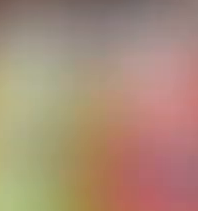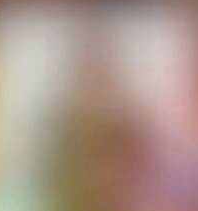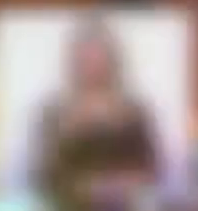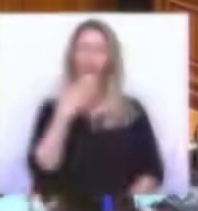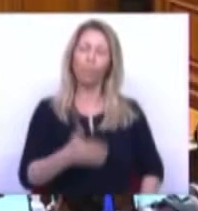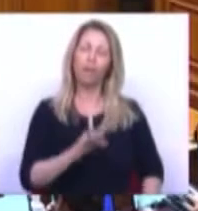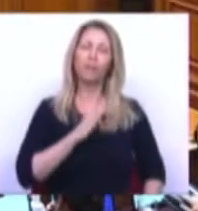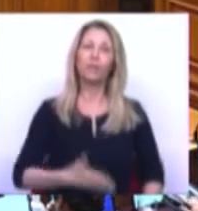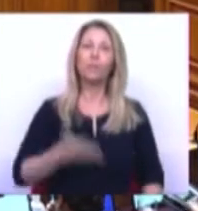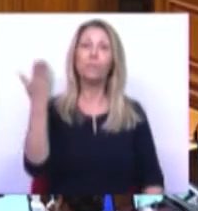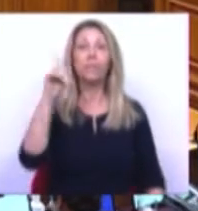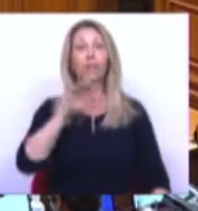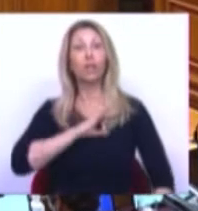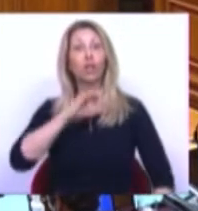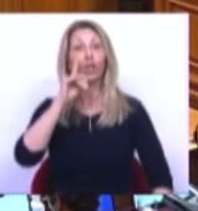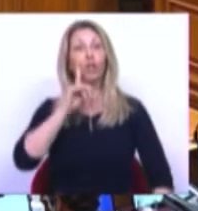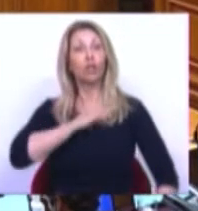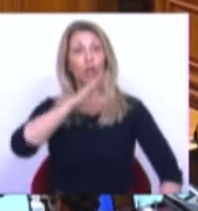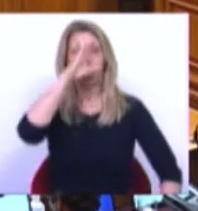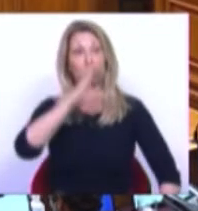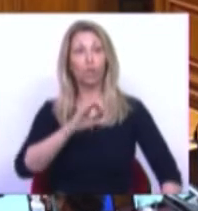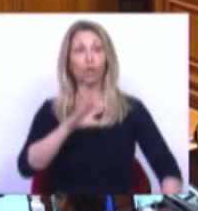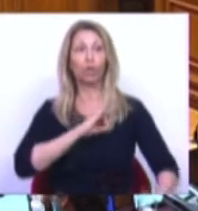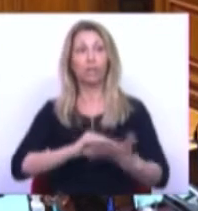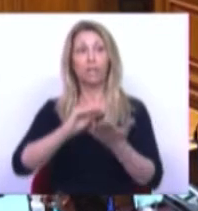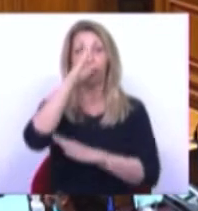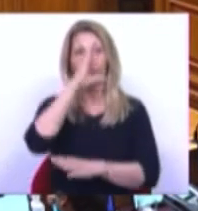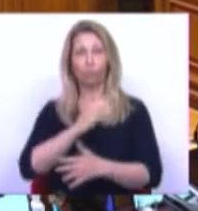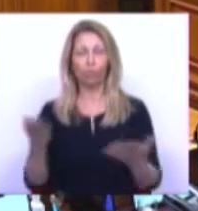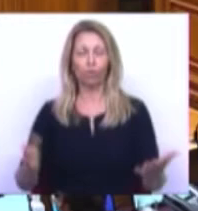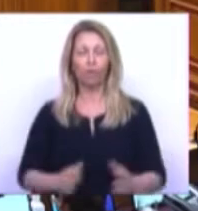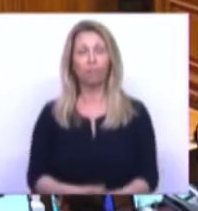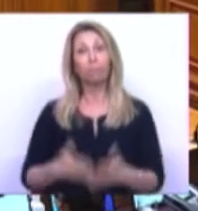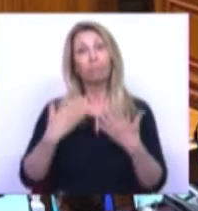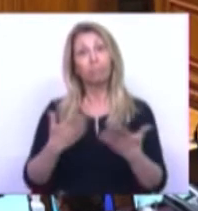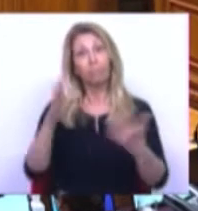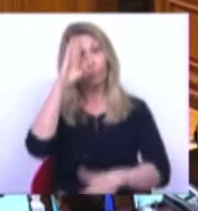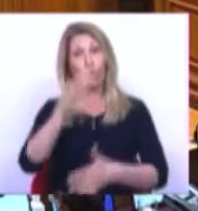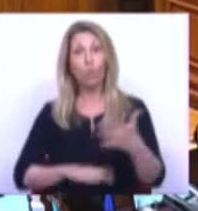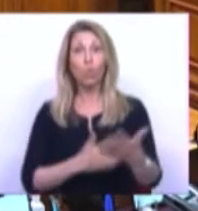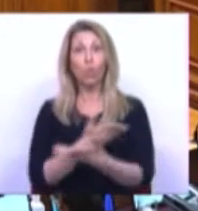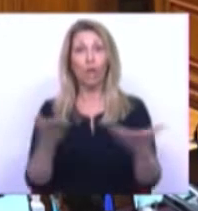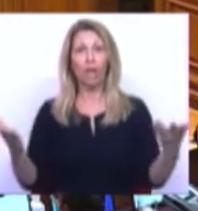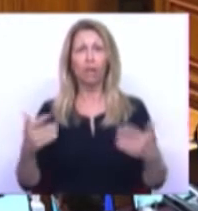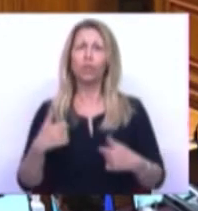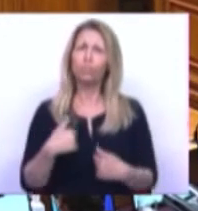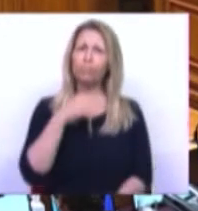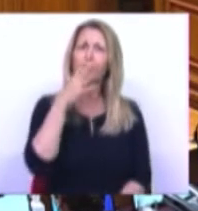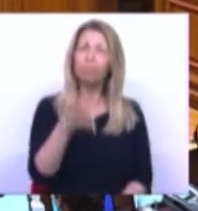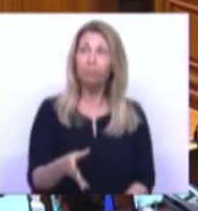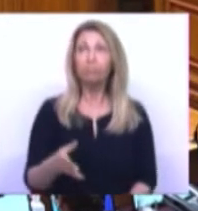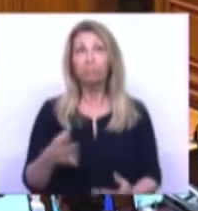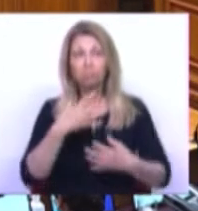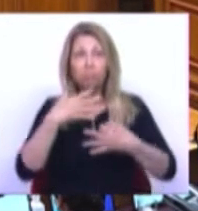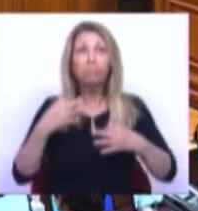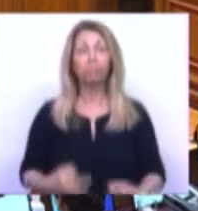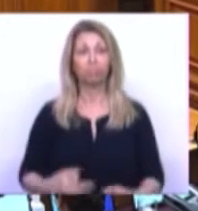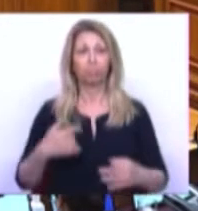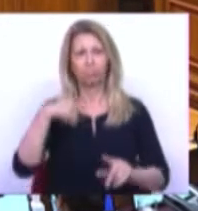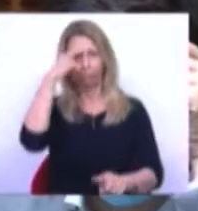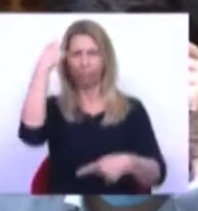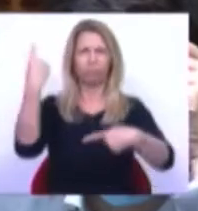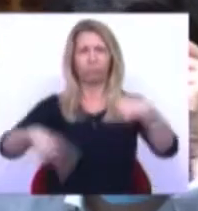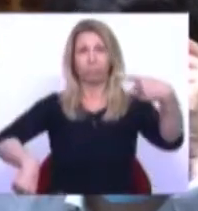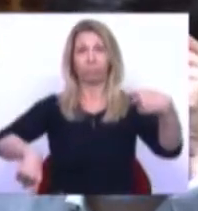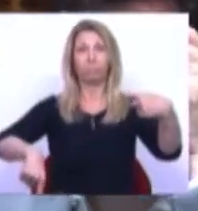Senhora Ministra, Senhora Secretária de Estado, caras e caros colegas, eu confesso o meu espanto de assistir a um